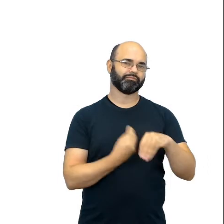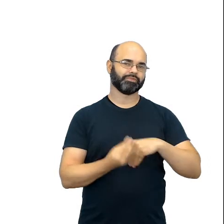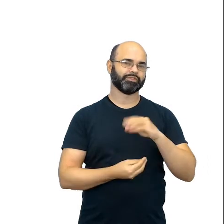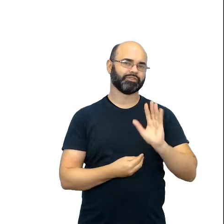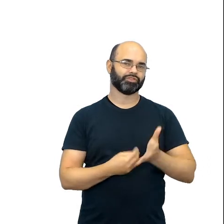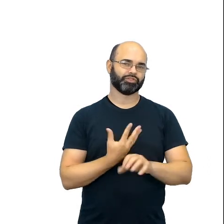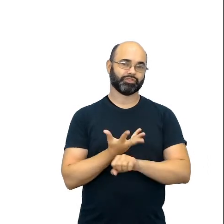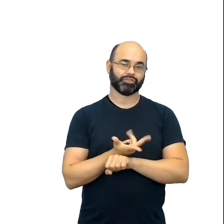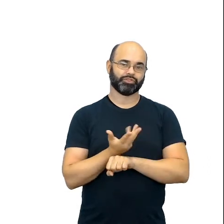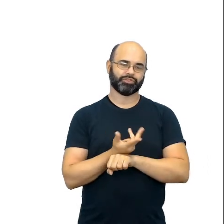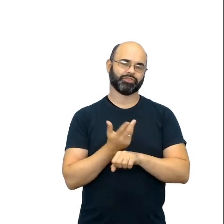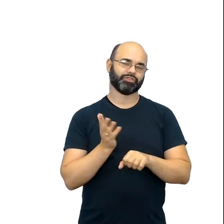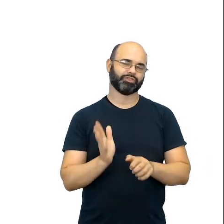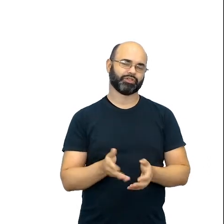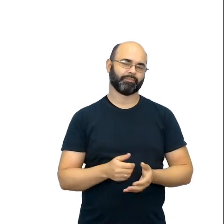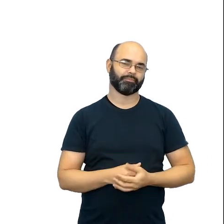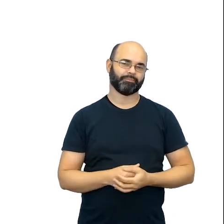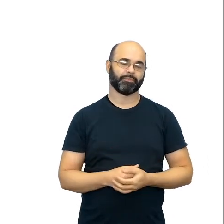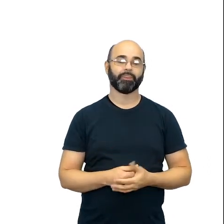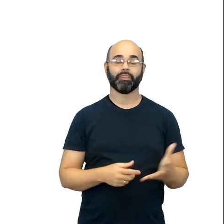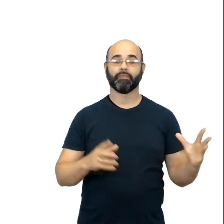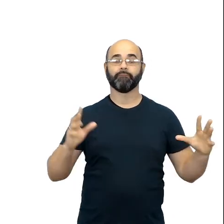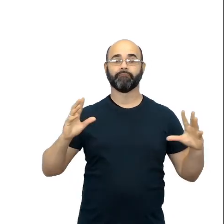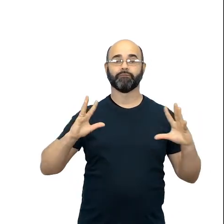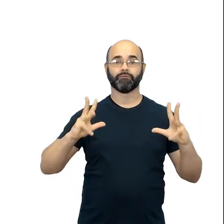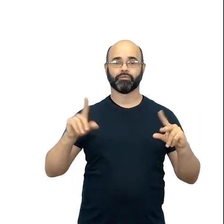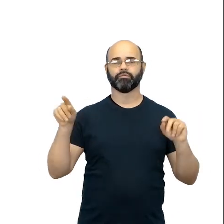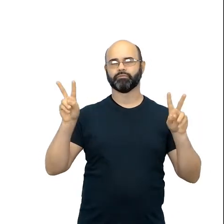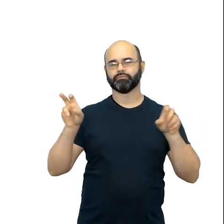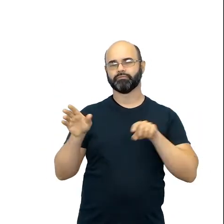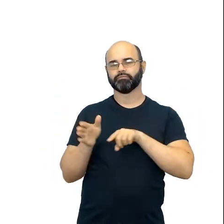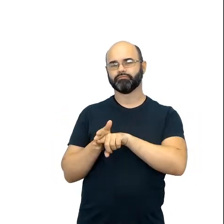Isso tudo vai ter a ver com o ensino por investigação.